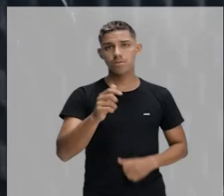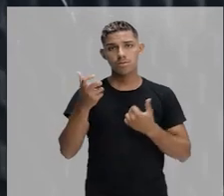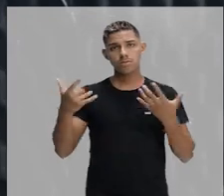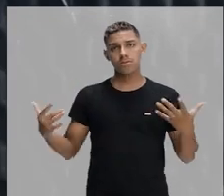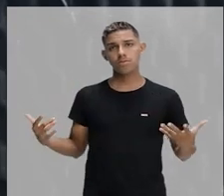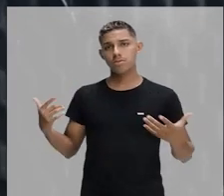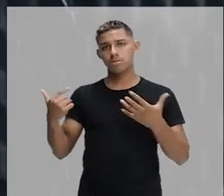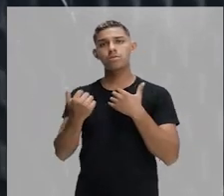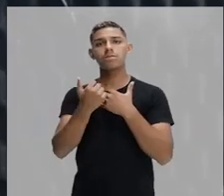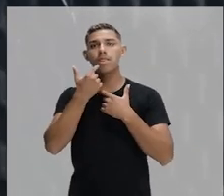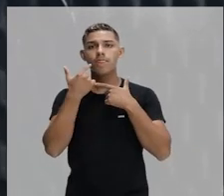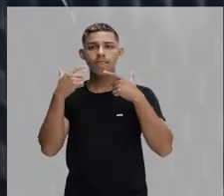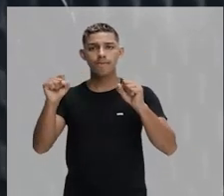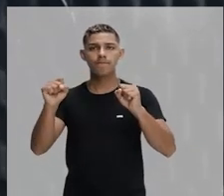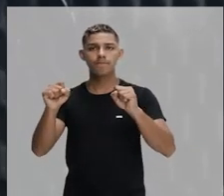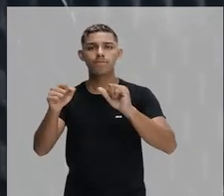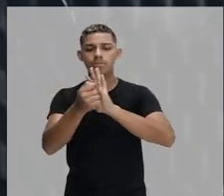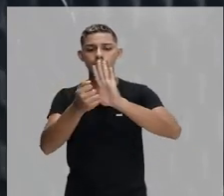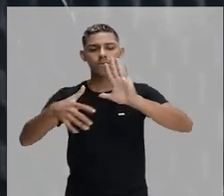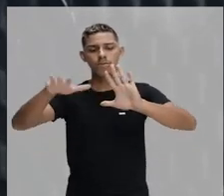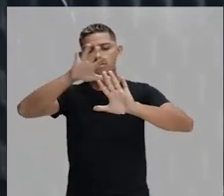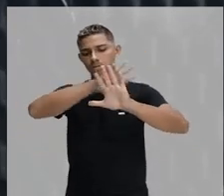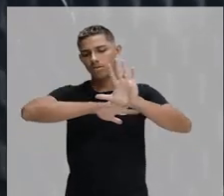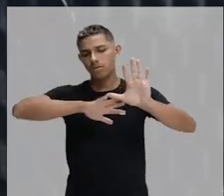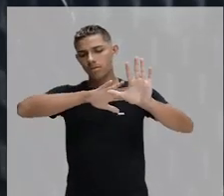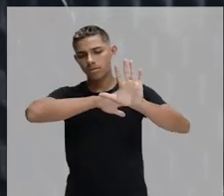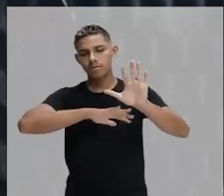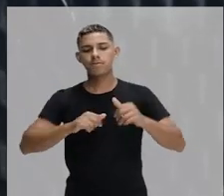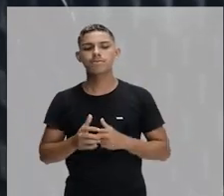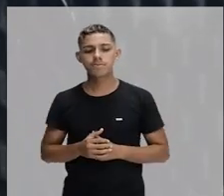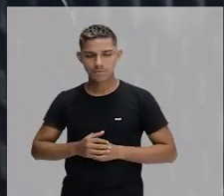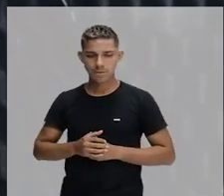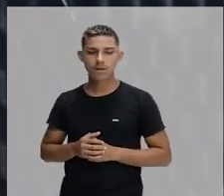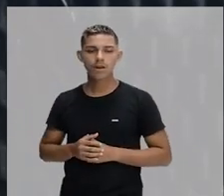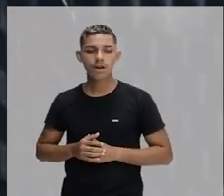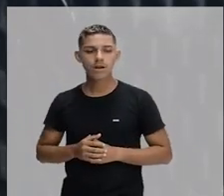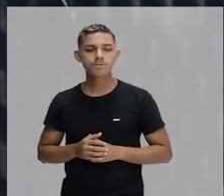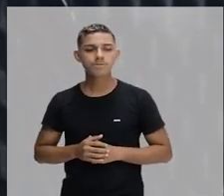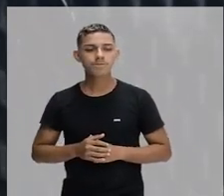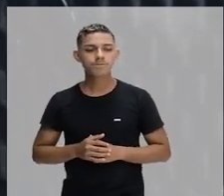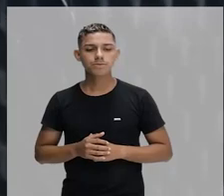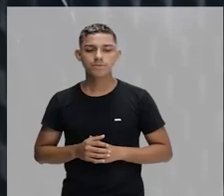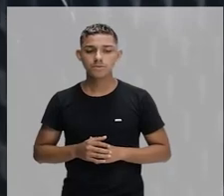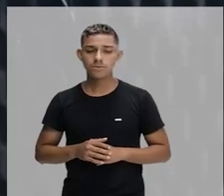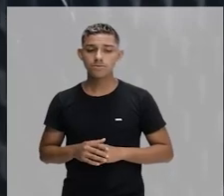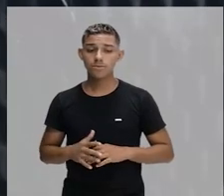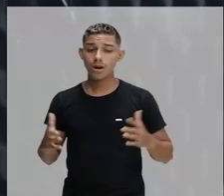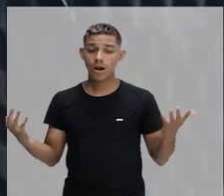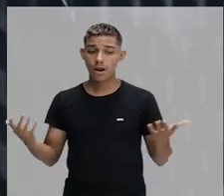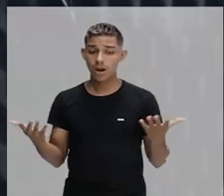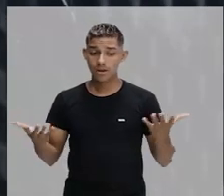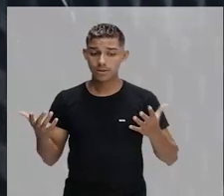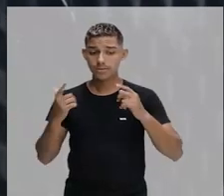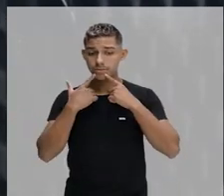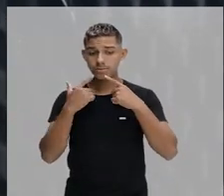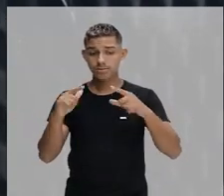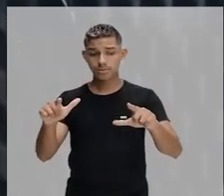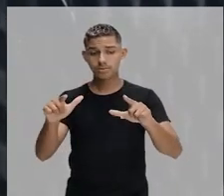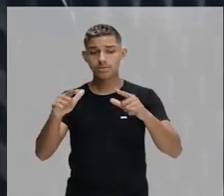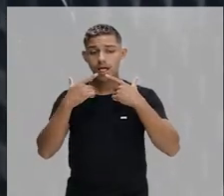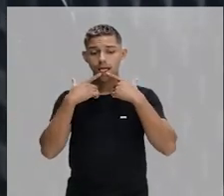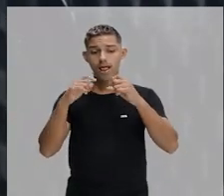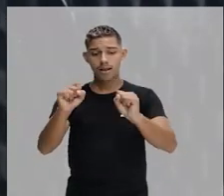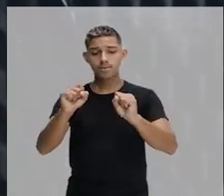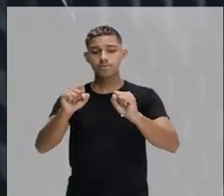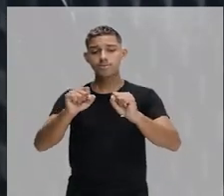de linguagens bem importantes. A metáfora e a personificação. Agora vamos ver um pouquinho sobre as variedades linguísticas.